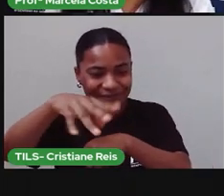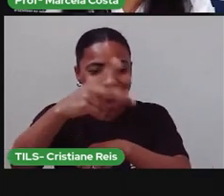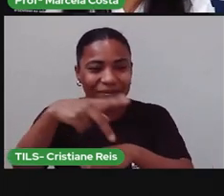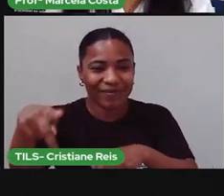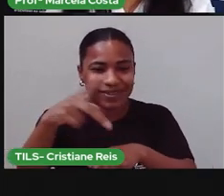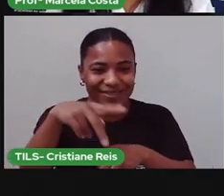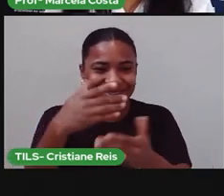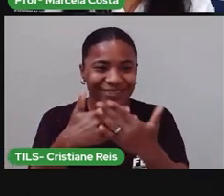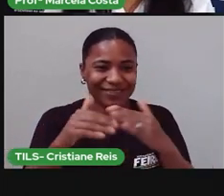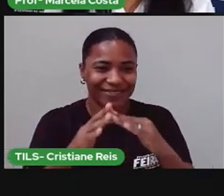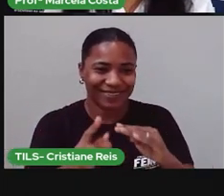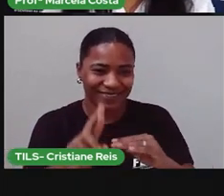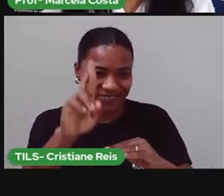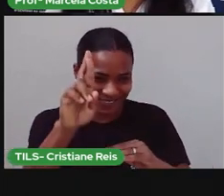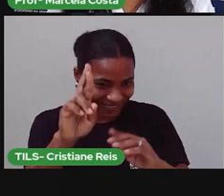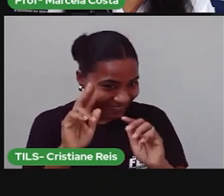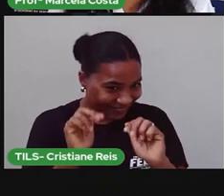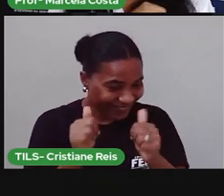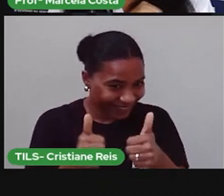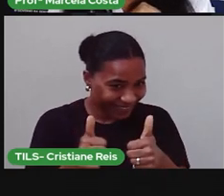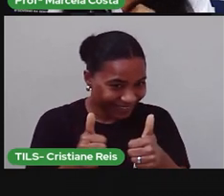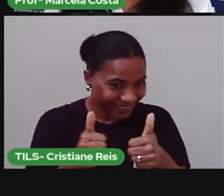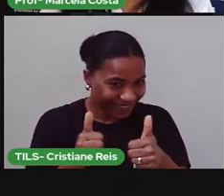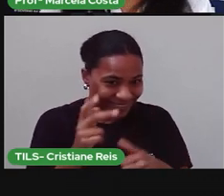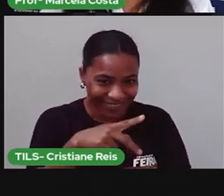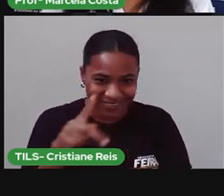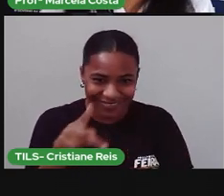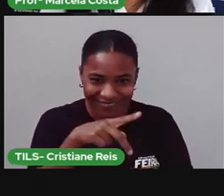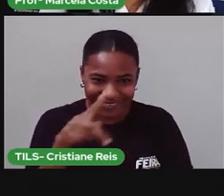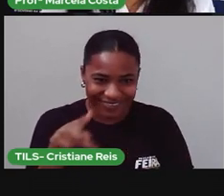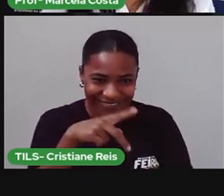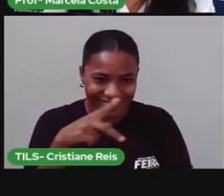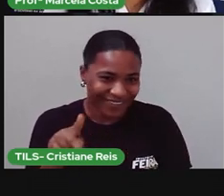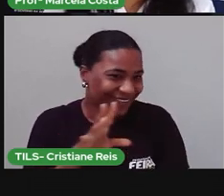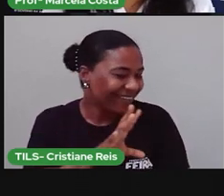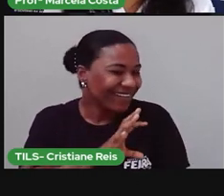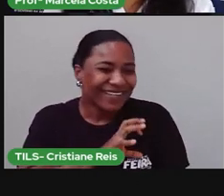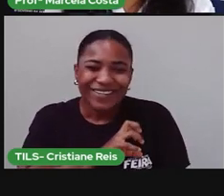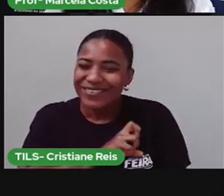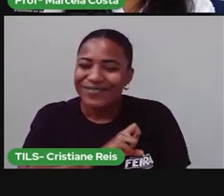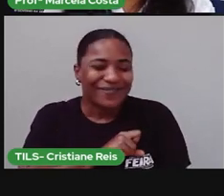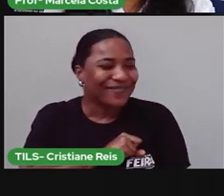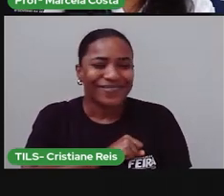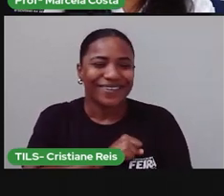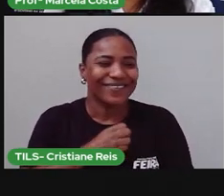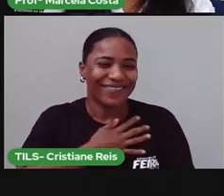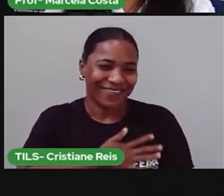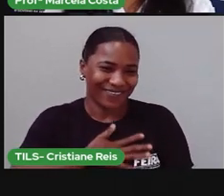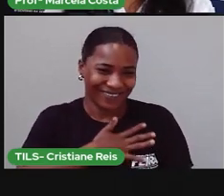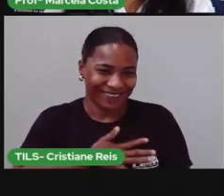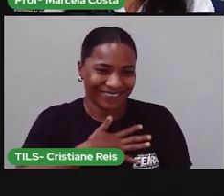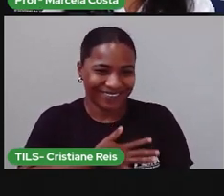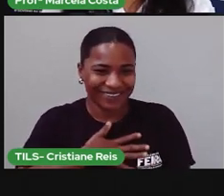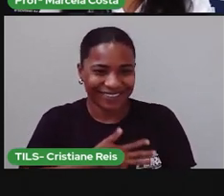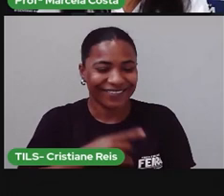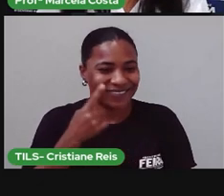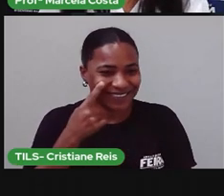escola, tá bom? Ela vai amar saber que você está acompanhando as atividades do Percurso Pedagógico.